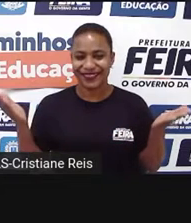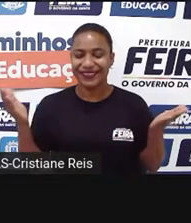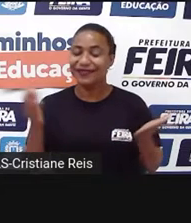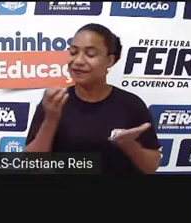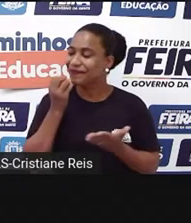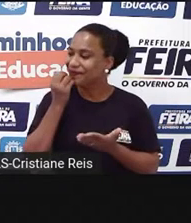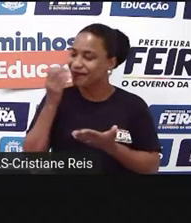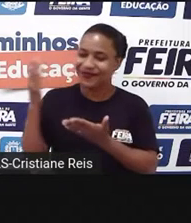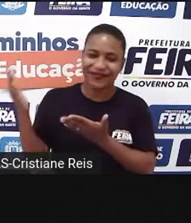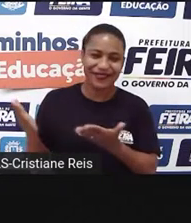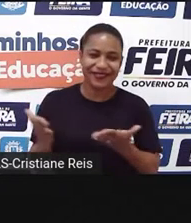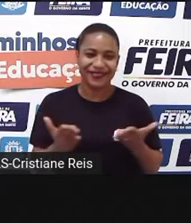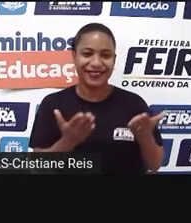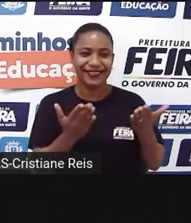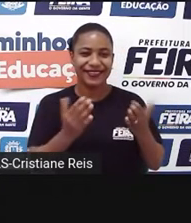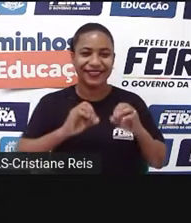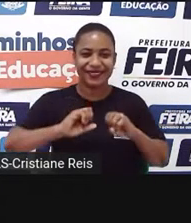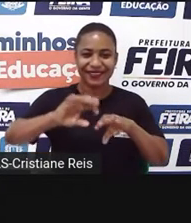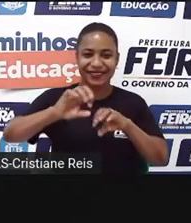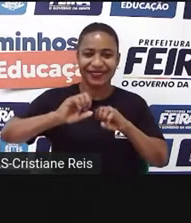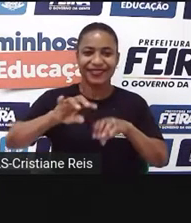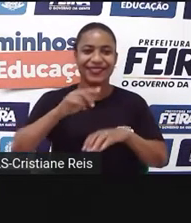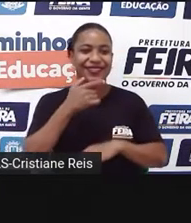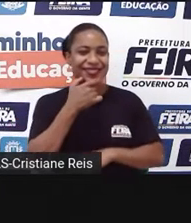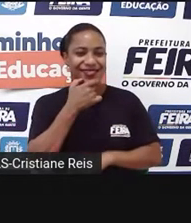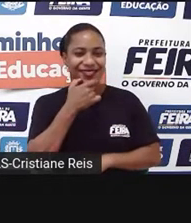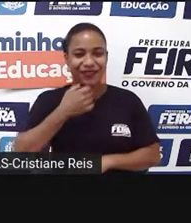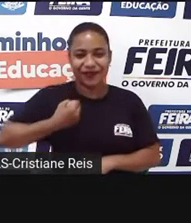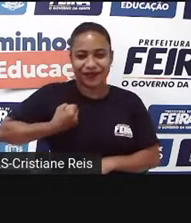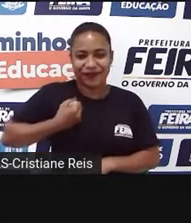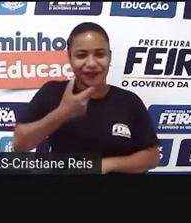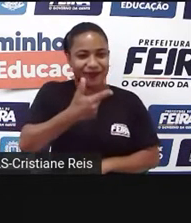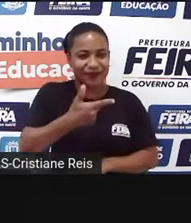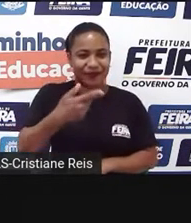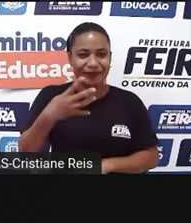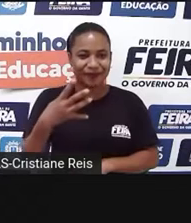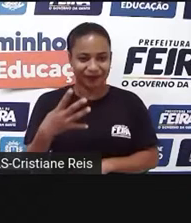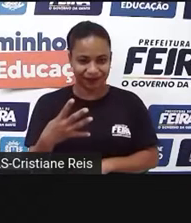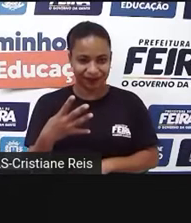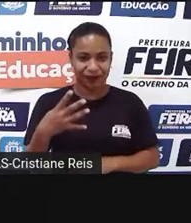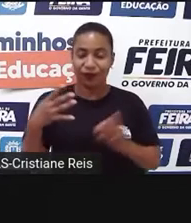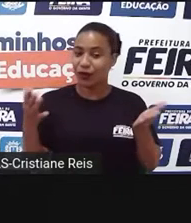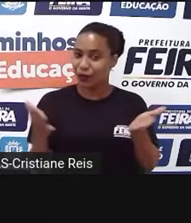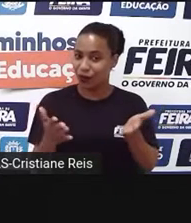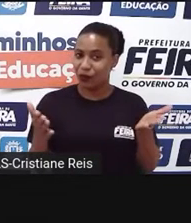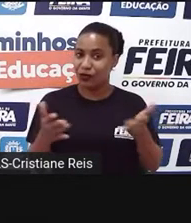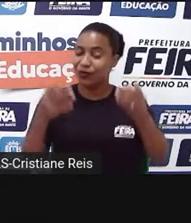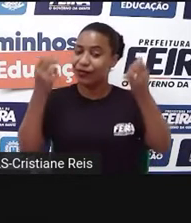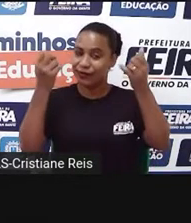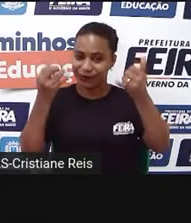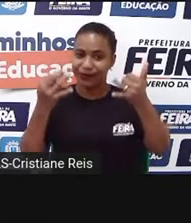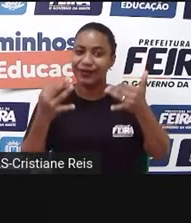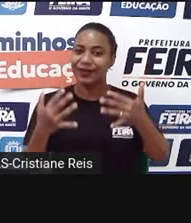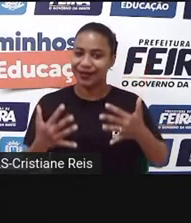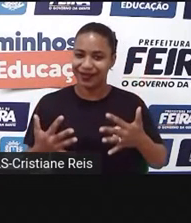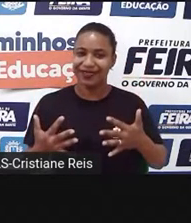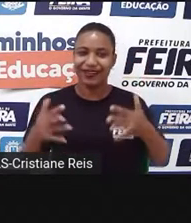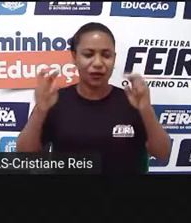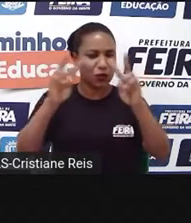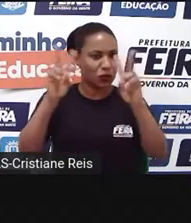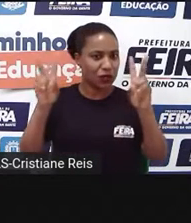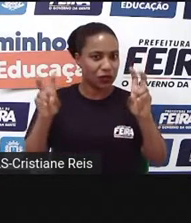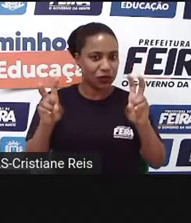Sejam bem-vindos à nossa aula de inglês, número 24. E hoje vamos falar de um assunto muito